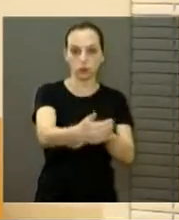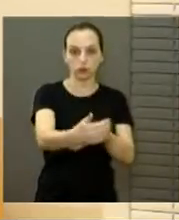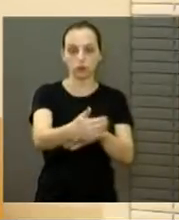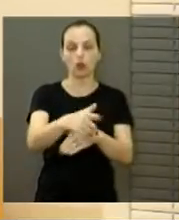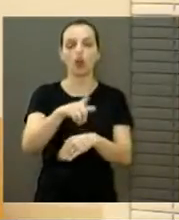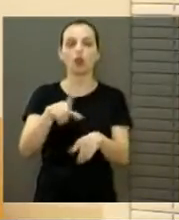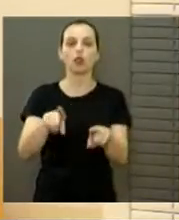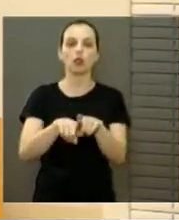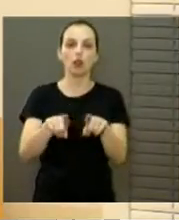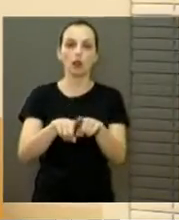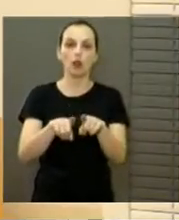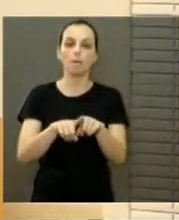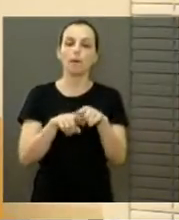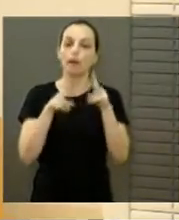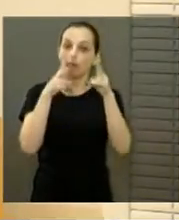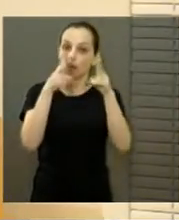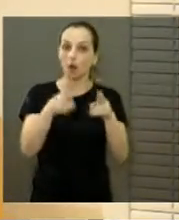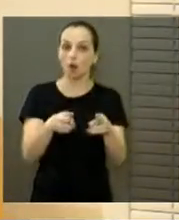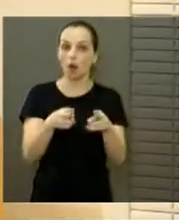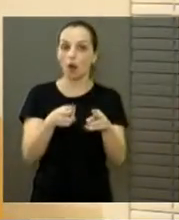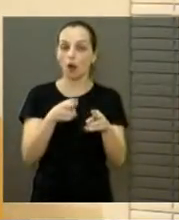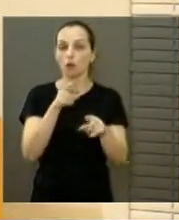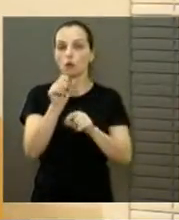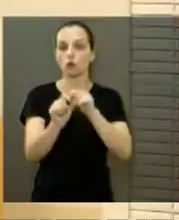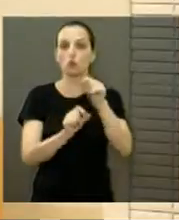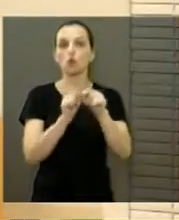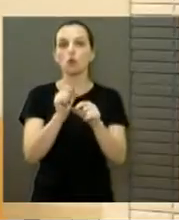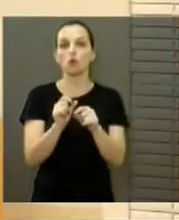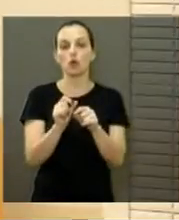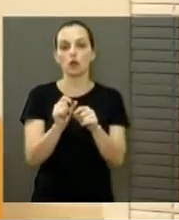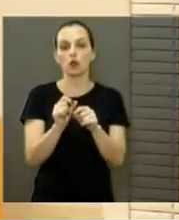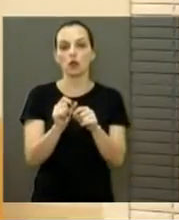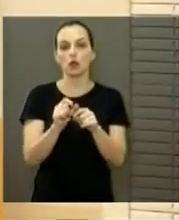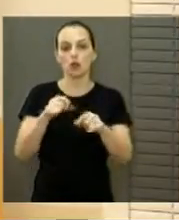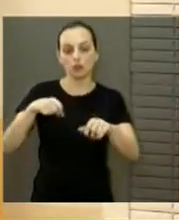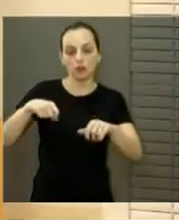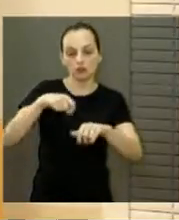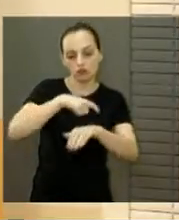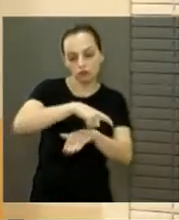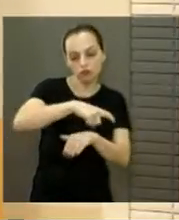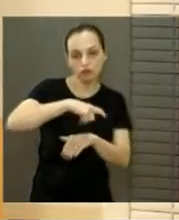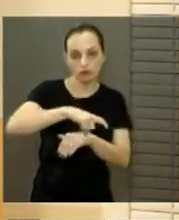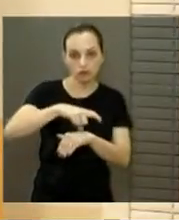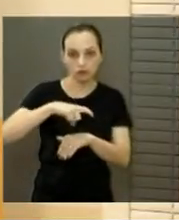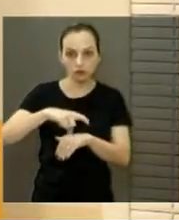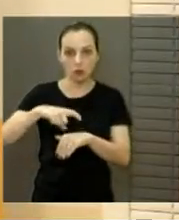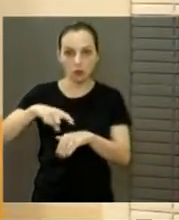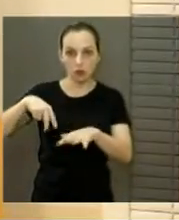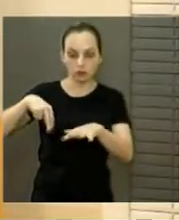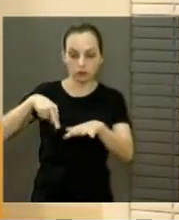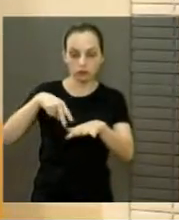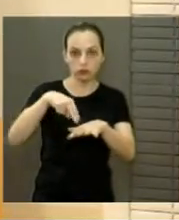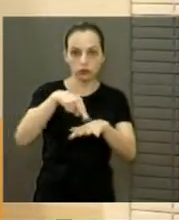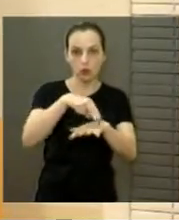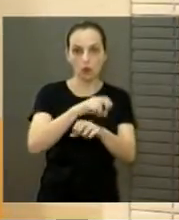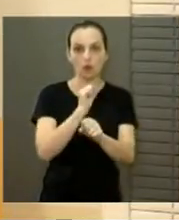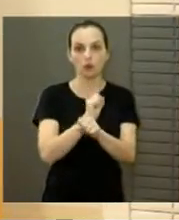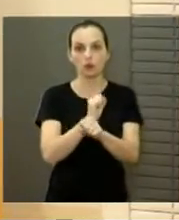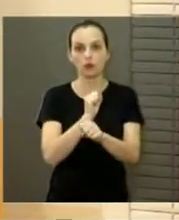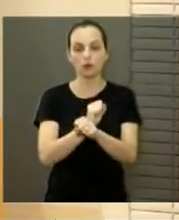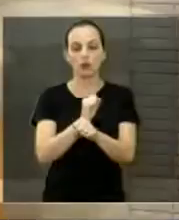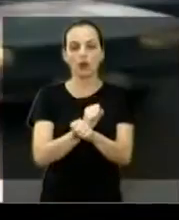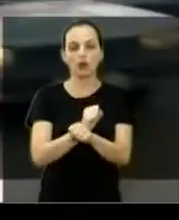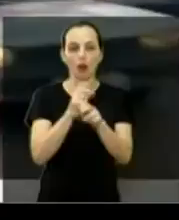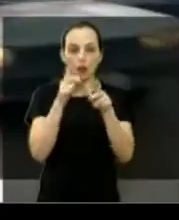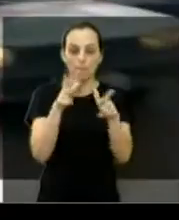realizado, feita também, essa faixa de pedestre, e vamos aguardar. Observe aí que o movimento lá